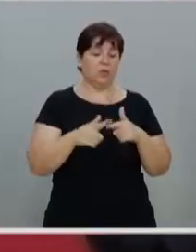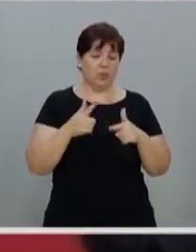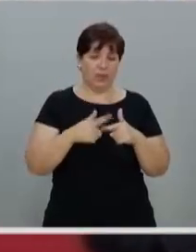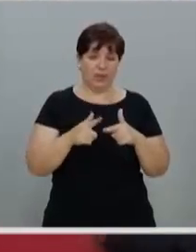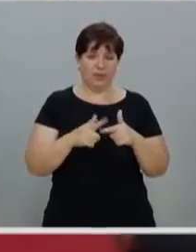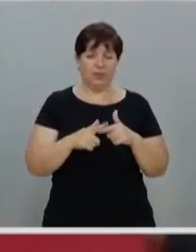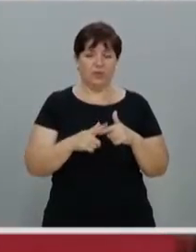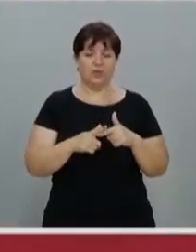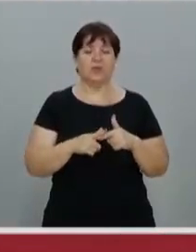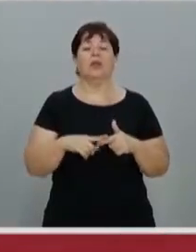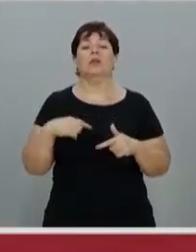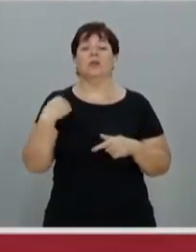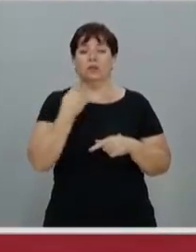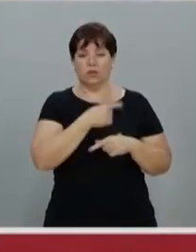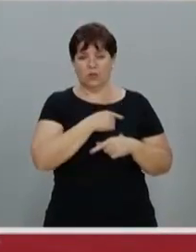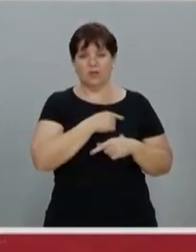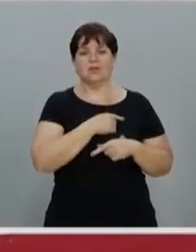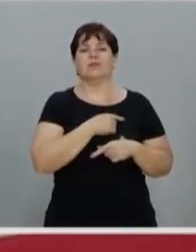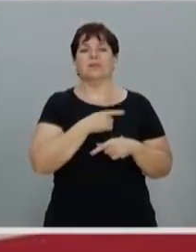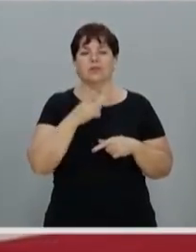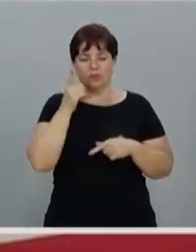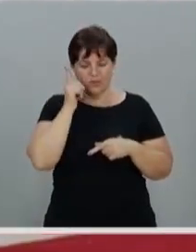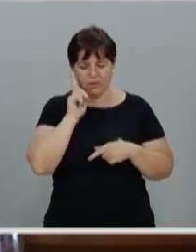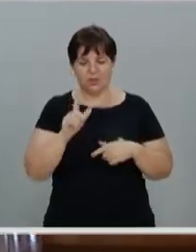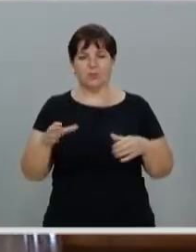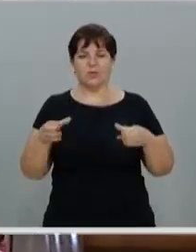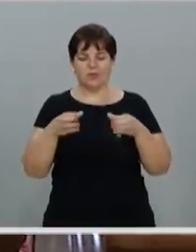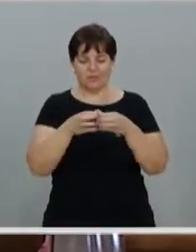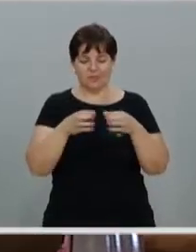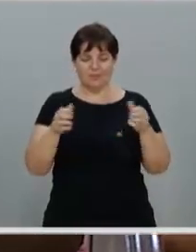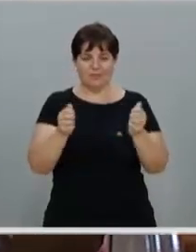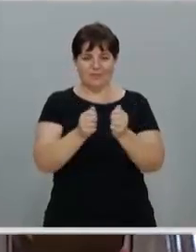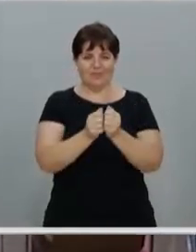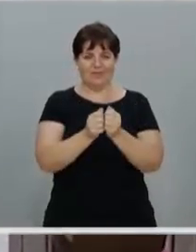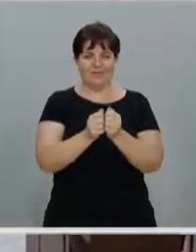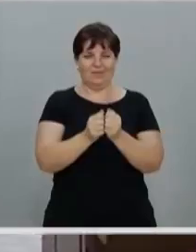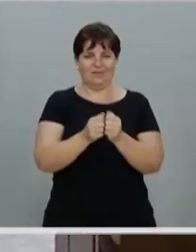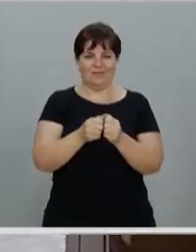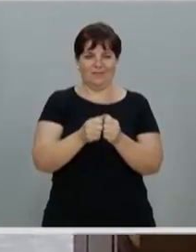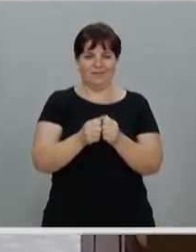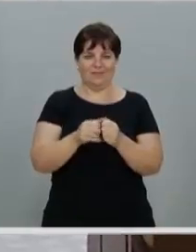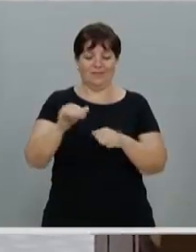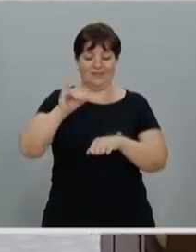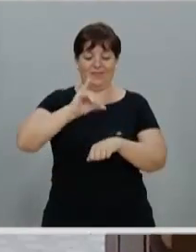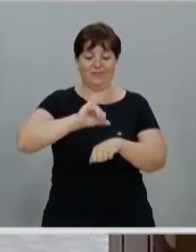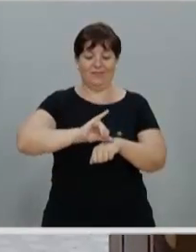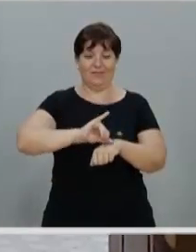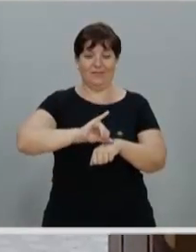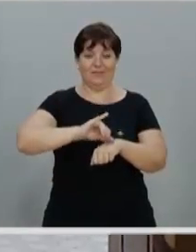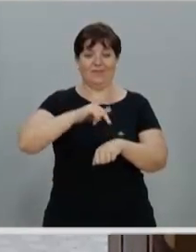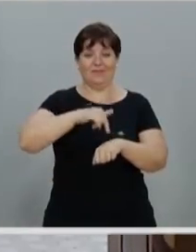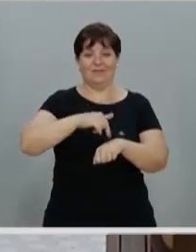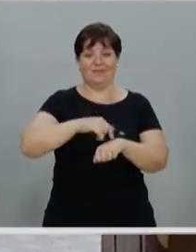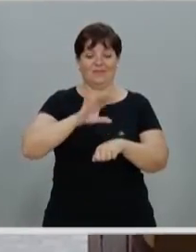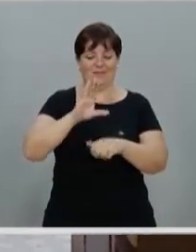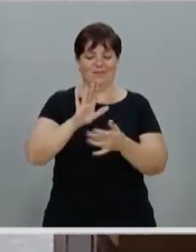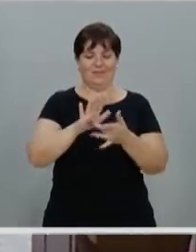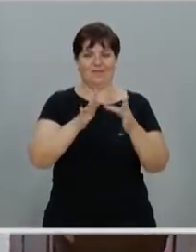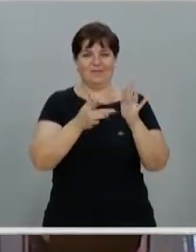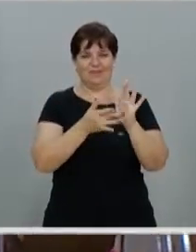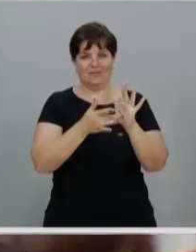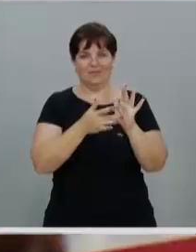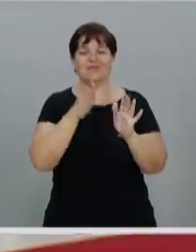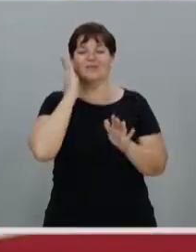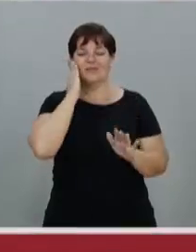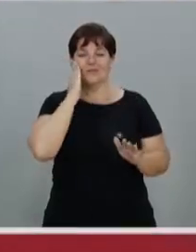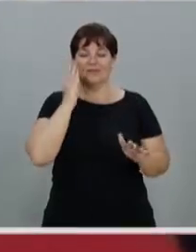diversidade. Nós somos uma única comunidade que tem no centro o Cristo. Por isso que, reconhecendo a presença de um